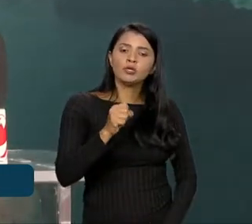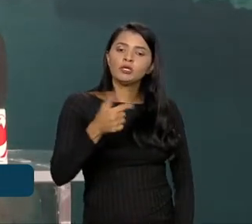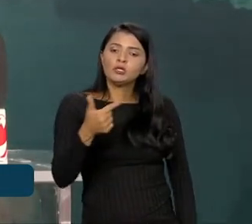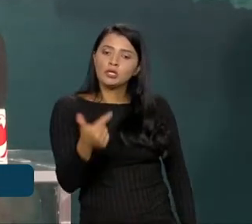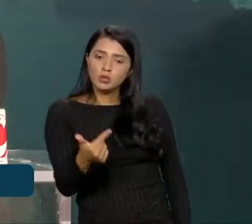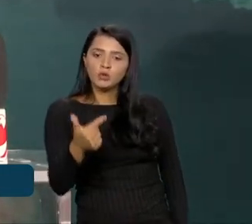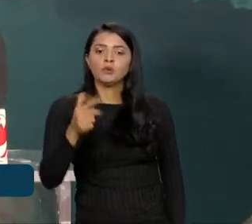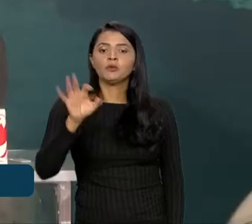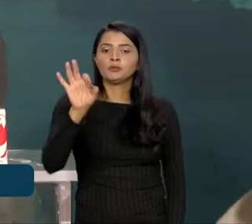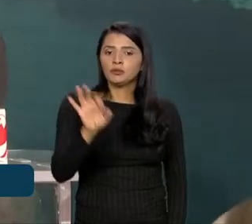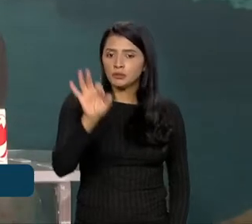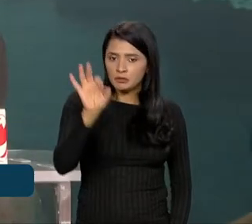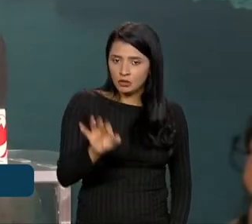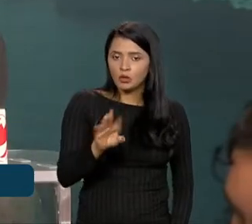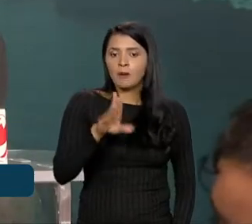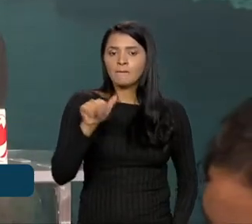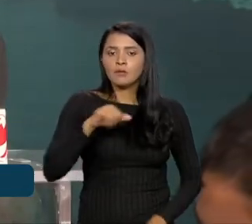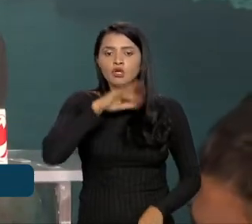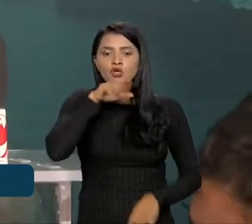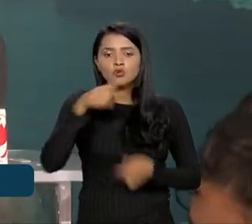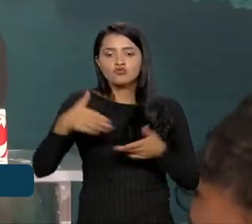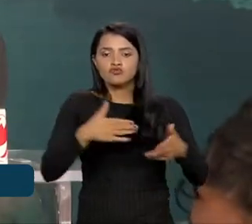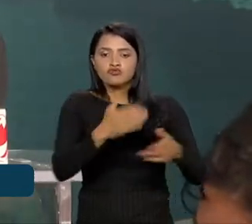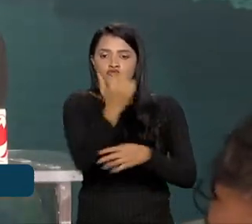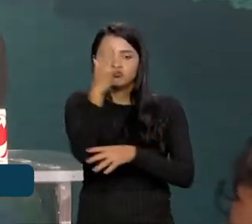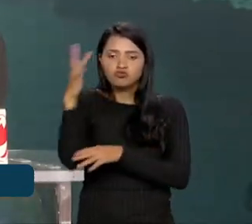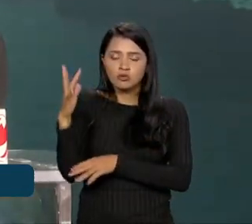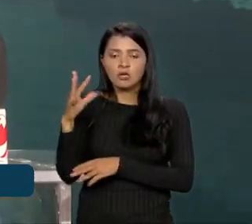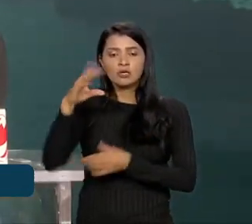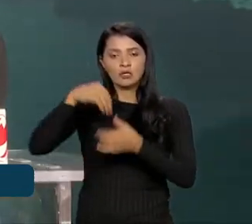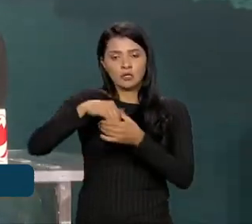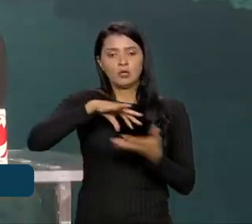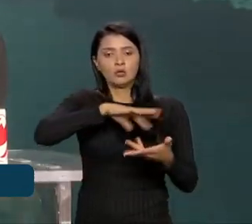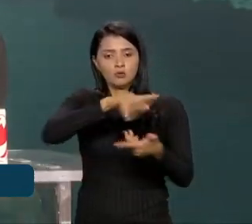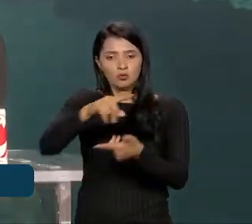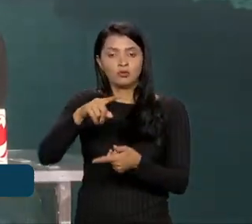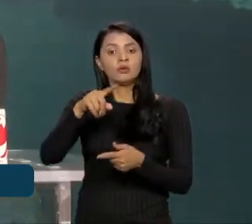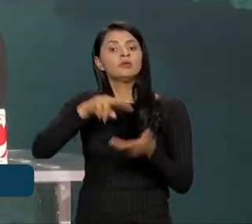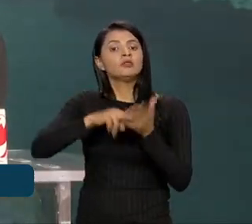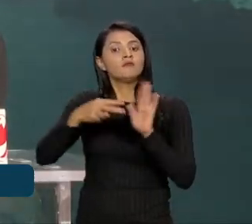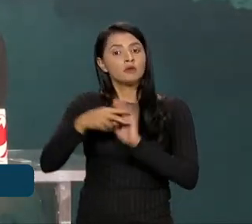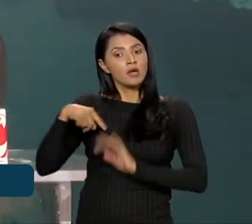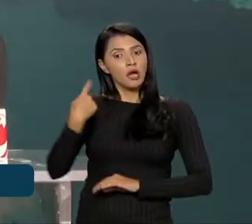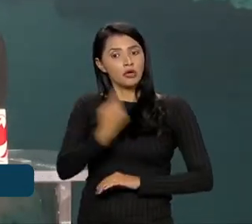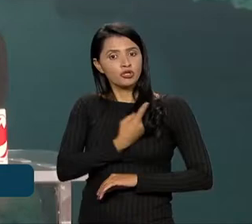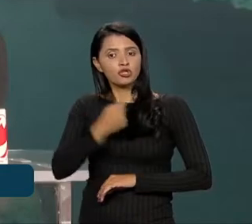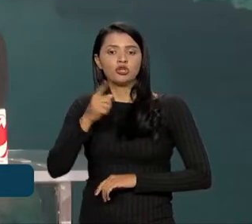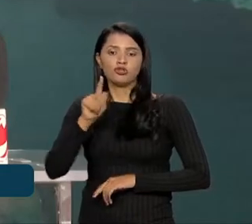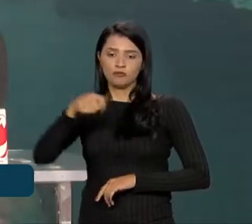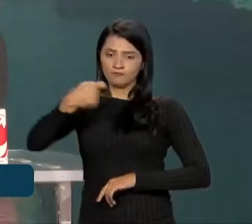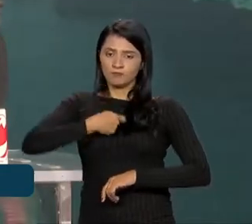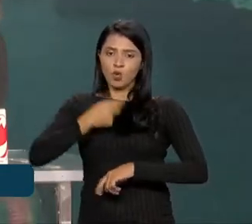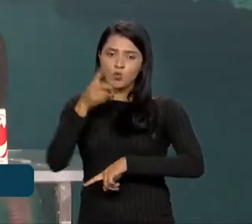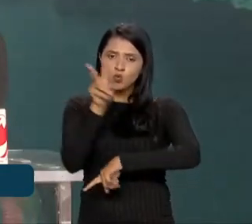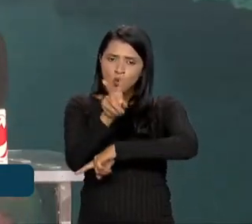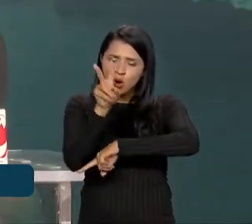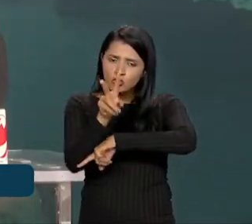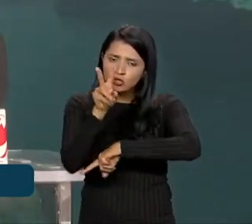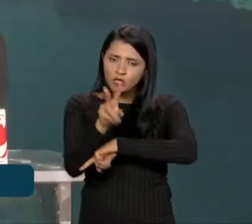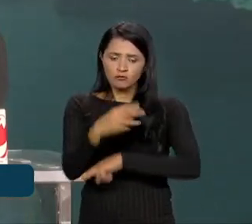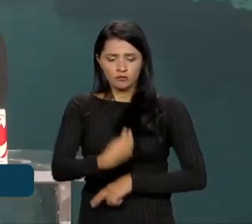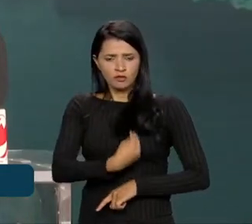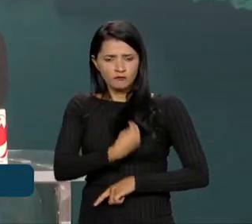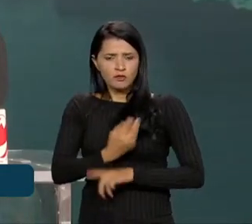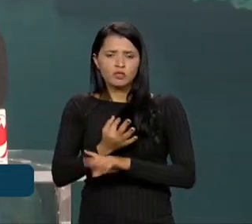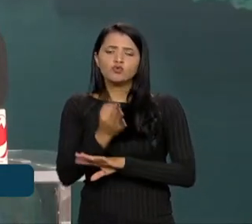biodiversidade viva no mundo. Isso significa que nós somos os guardiões da vida, somos os guardiões do futuro.